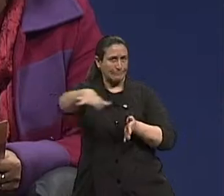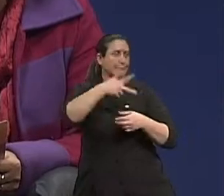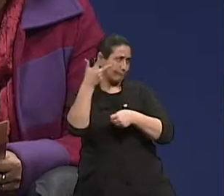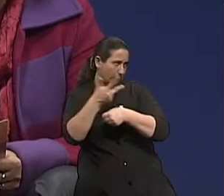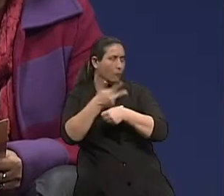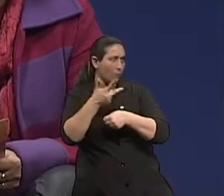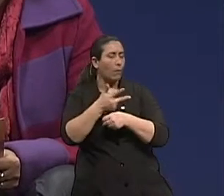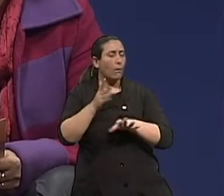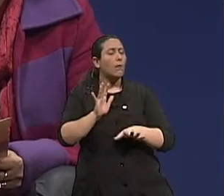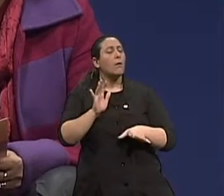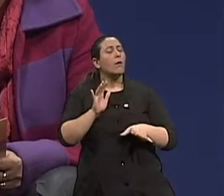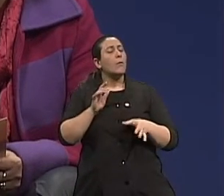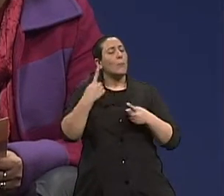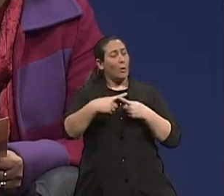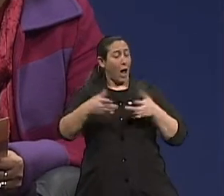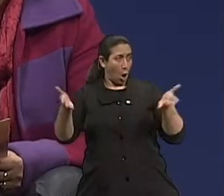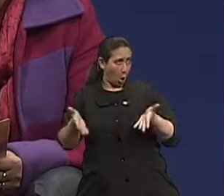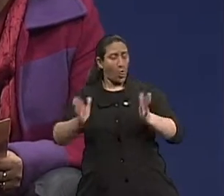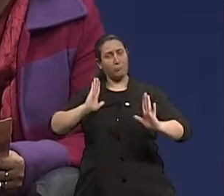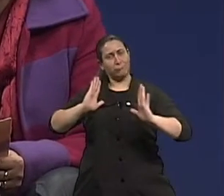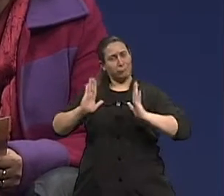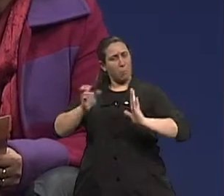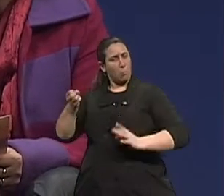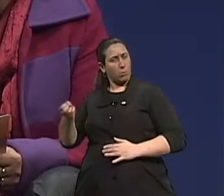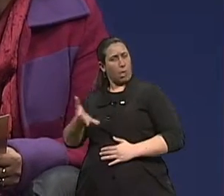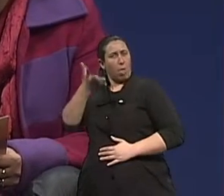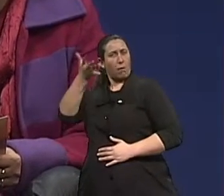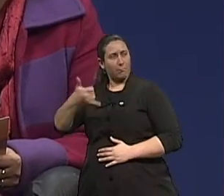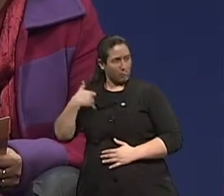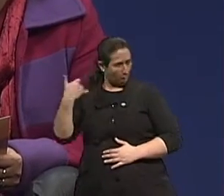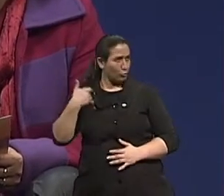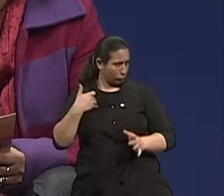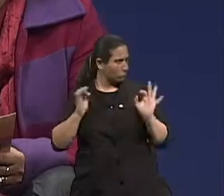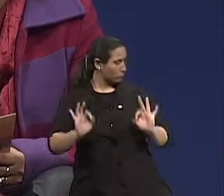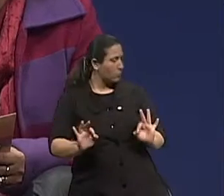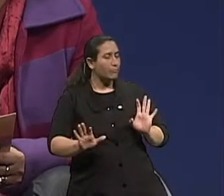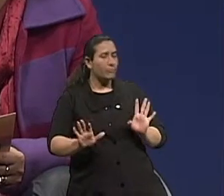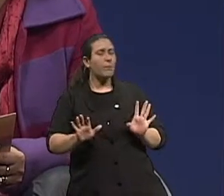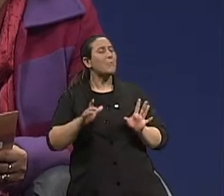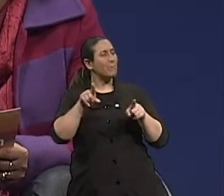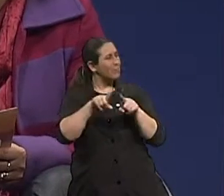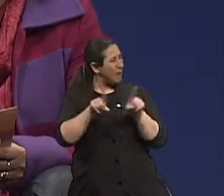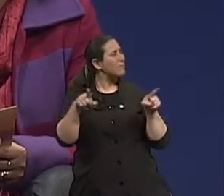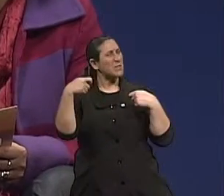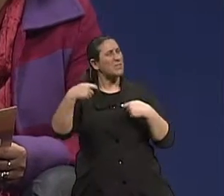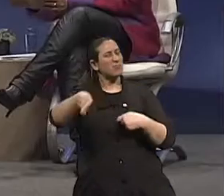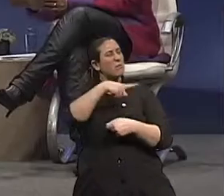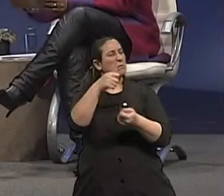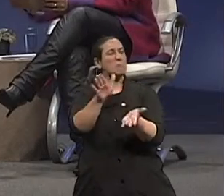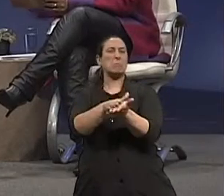pouquinho, que esta moderna idade também, e vamos bater palma para os idosos, porque eles estão